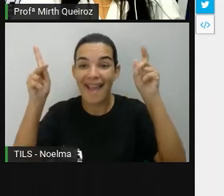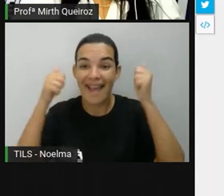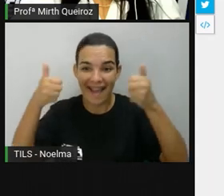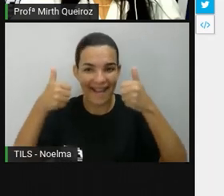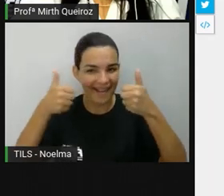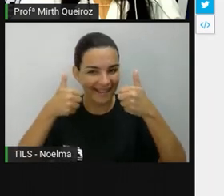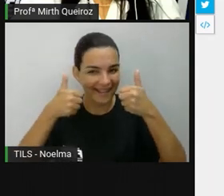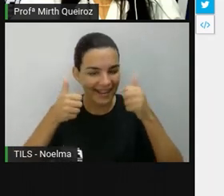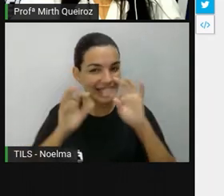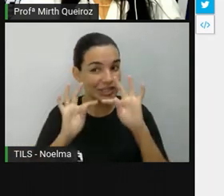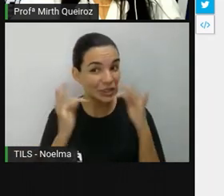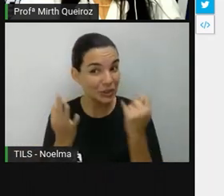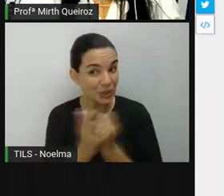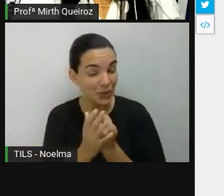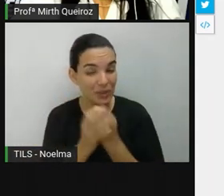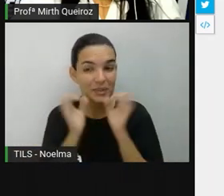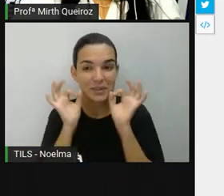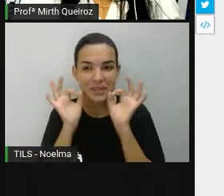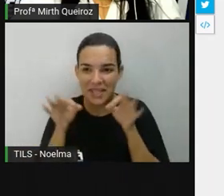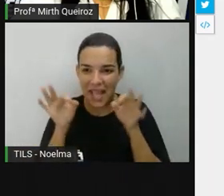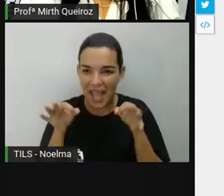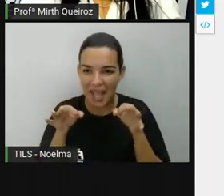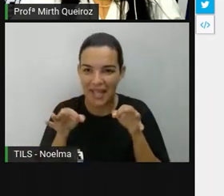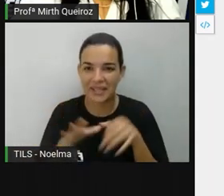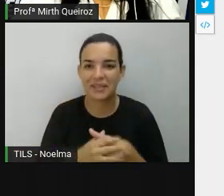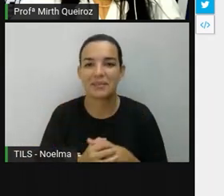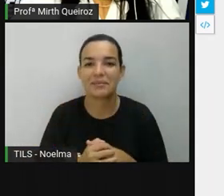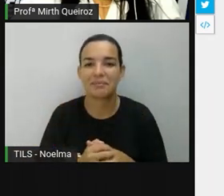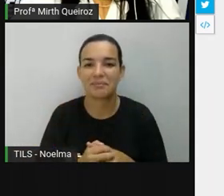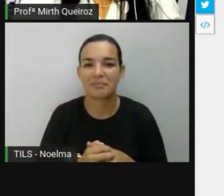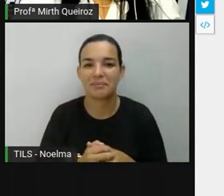Olha nós acertamos todos eles